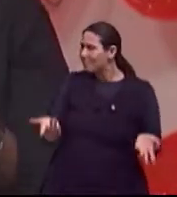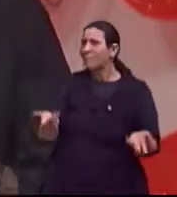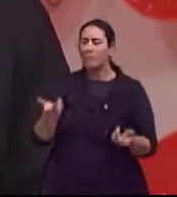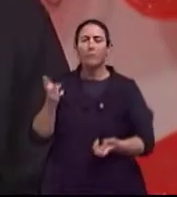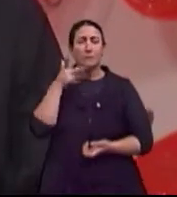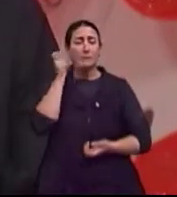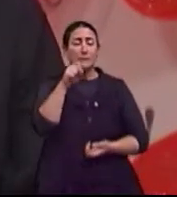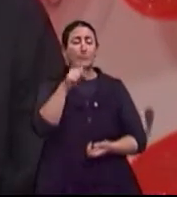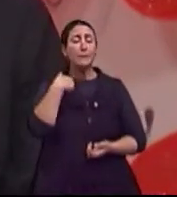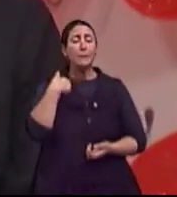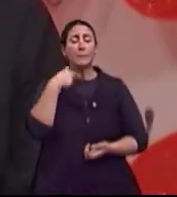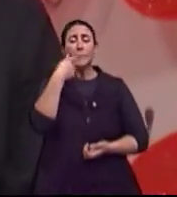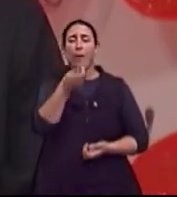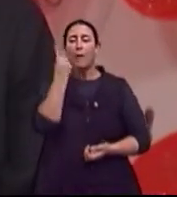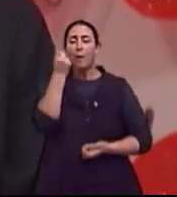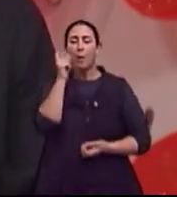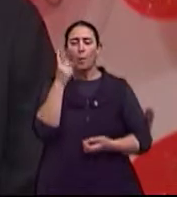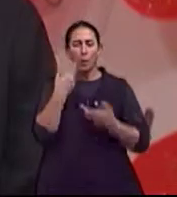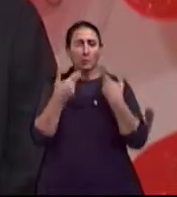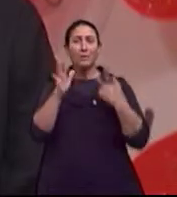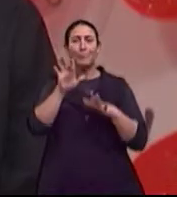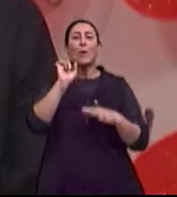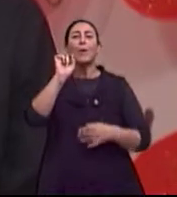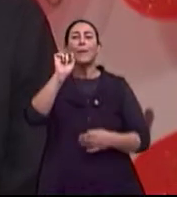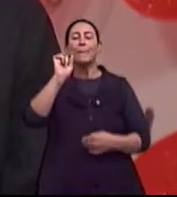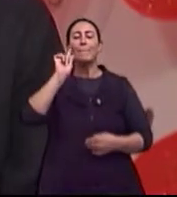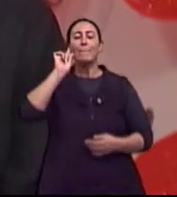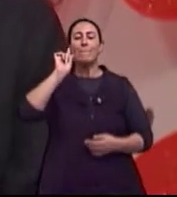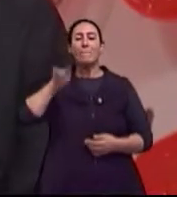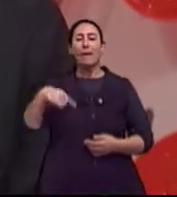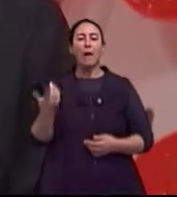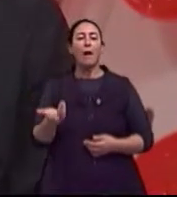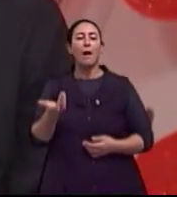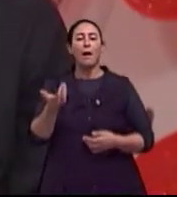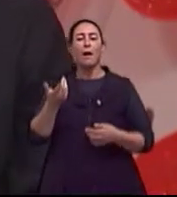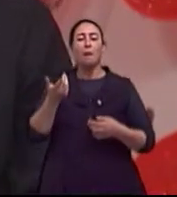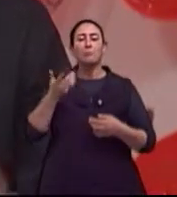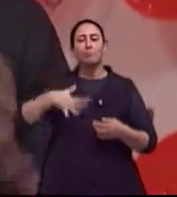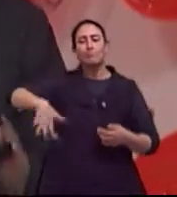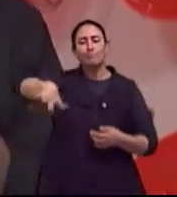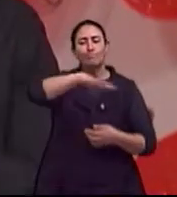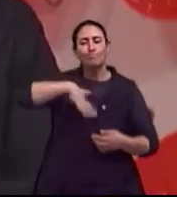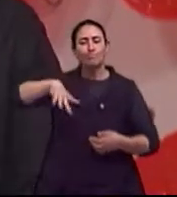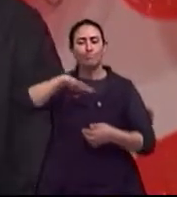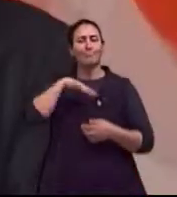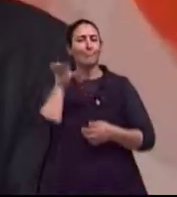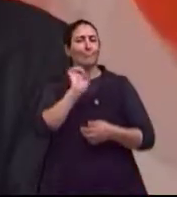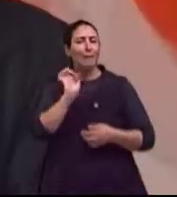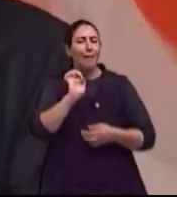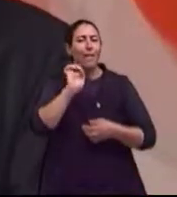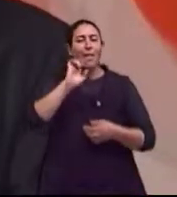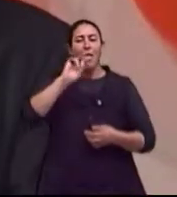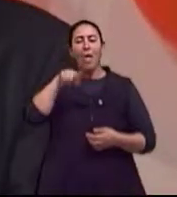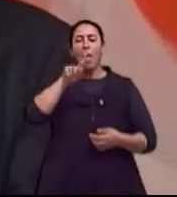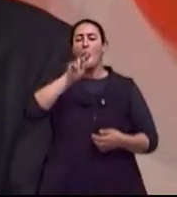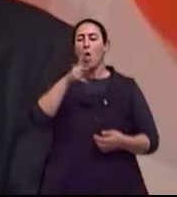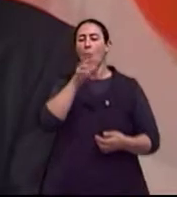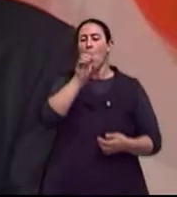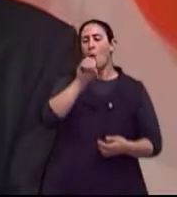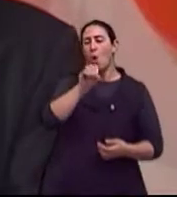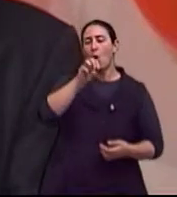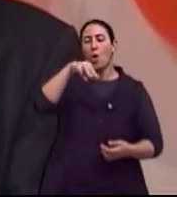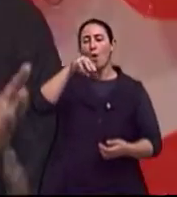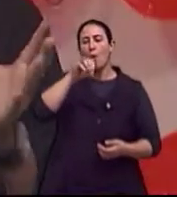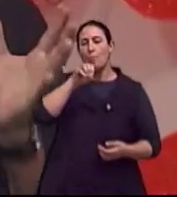eu vou trazer para cá, que é a humano-afectividade. A gente já não fala tanto sobre homo-afectividade, tri-afectividade. Não,